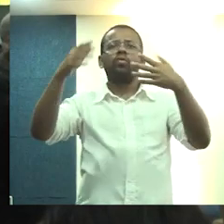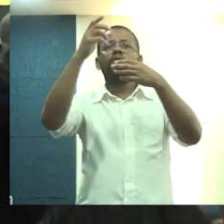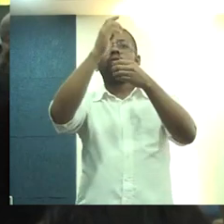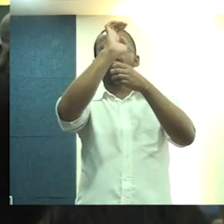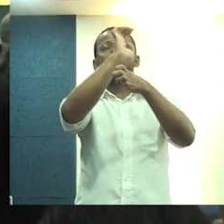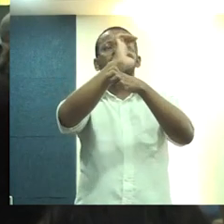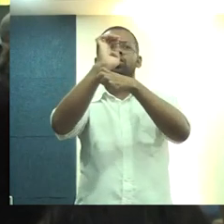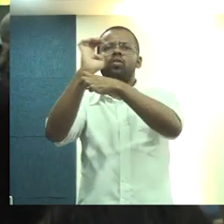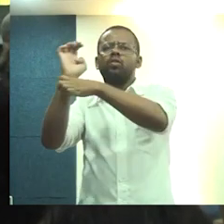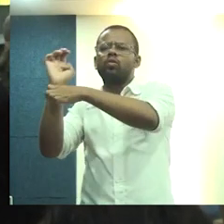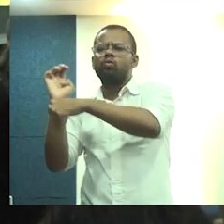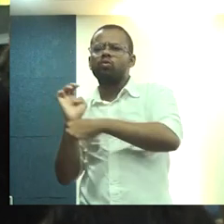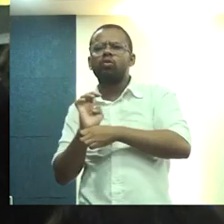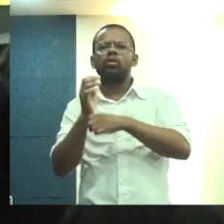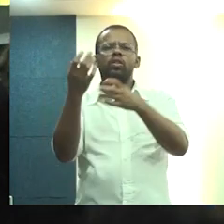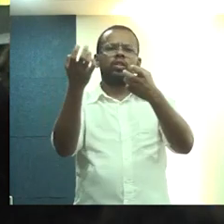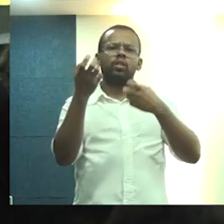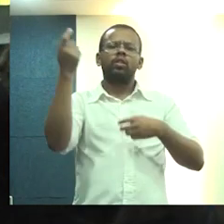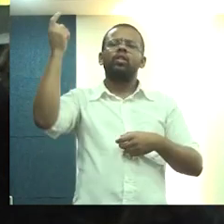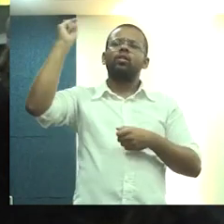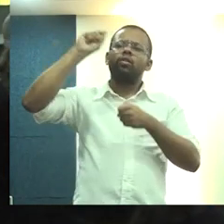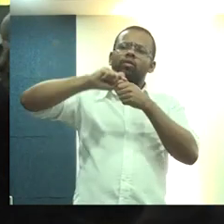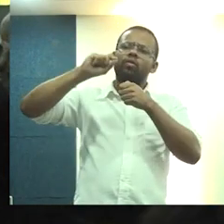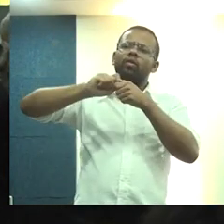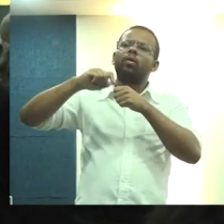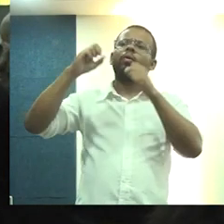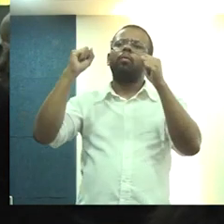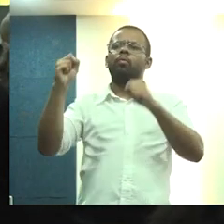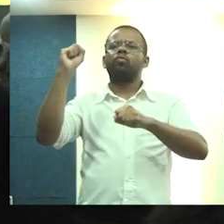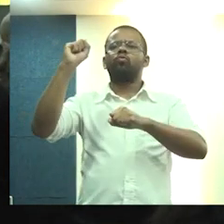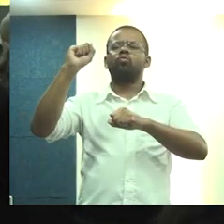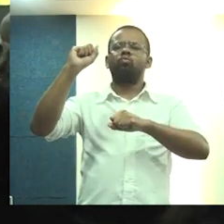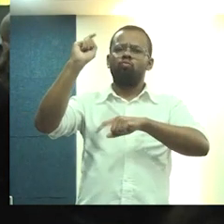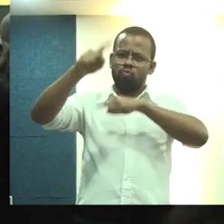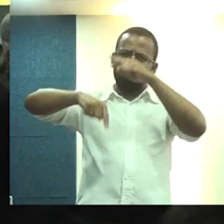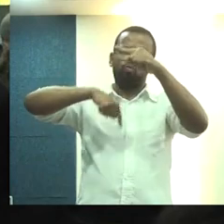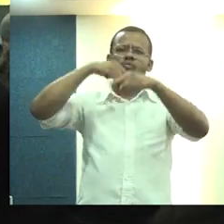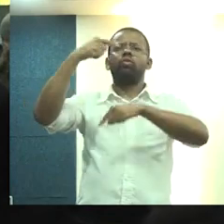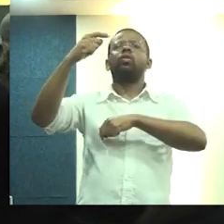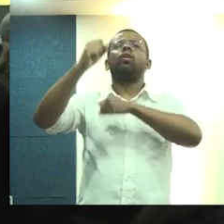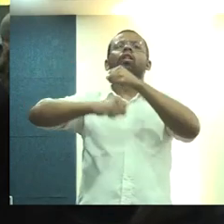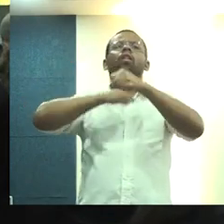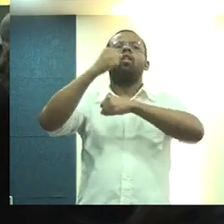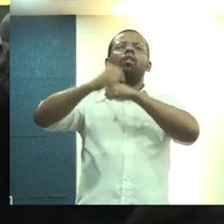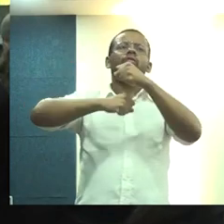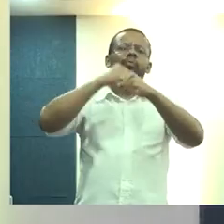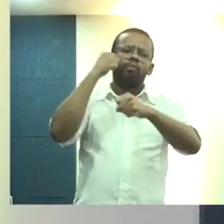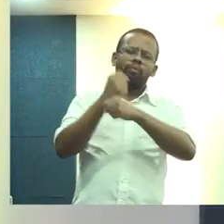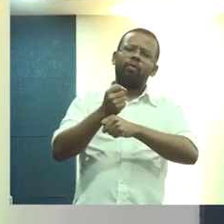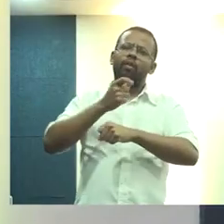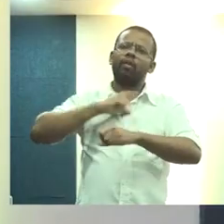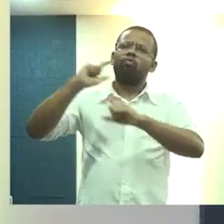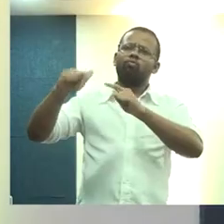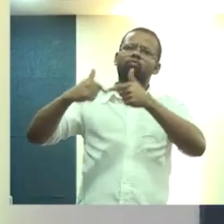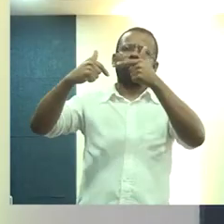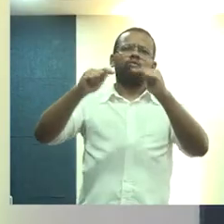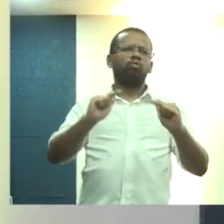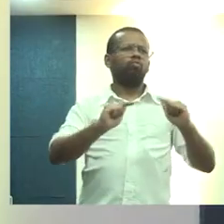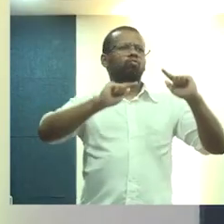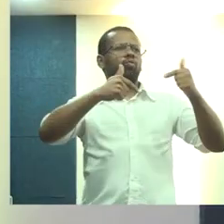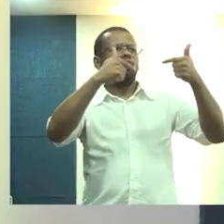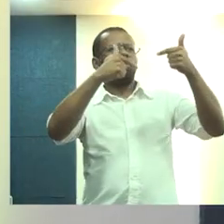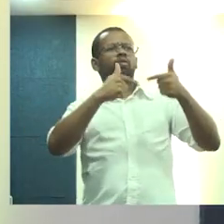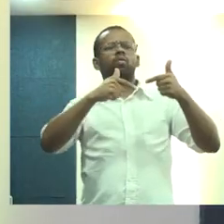Queremos fazer isso daí, para que a gente possa contribuir nesse avanço. Os próximos anos são de desafios, de